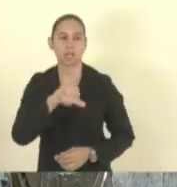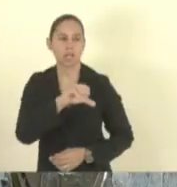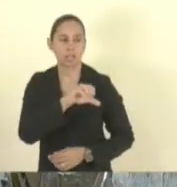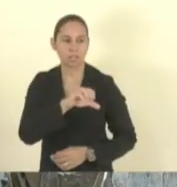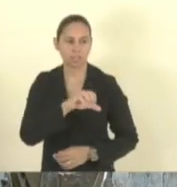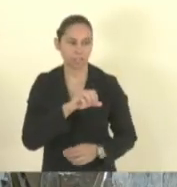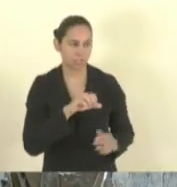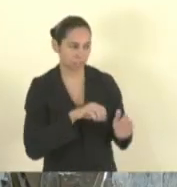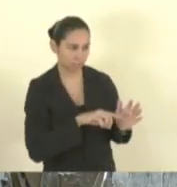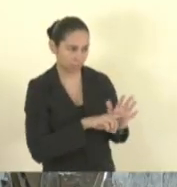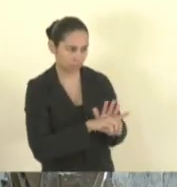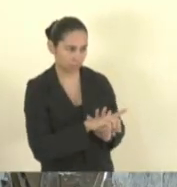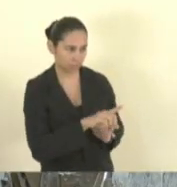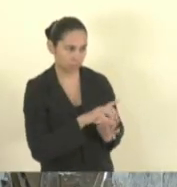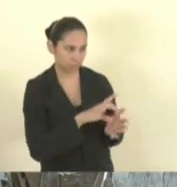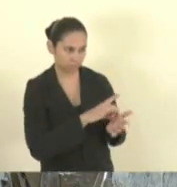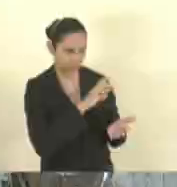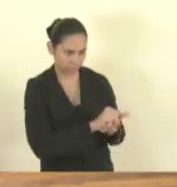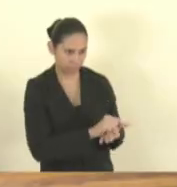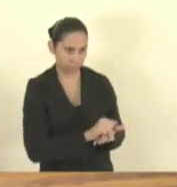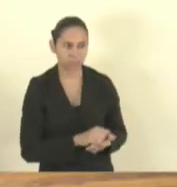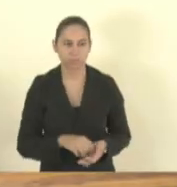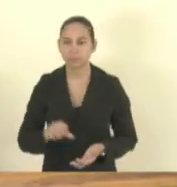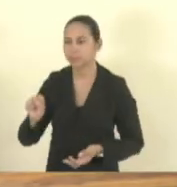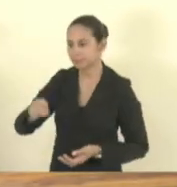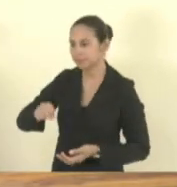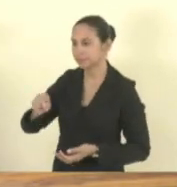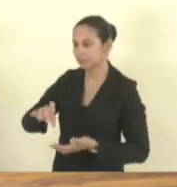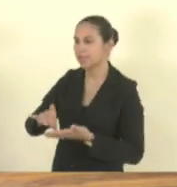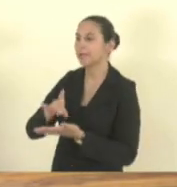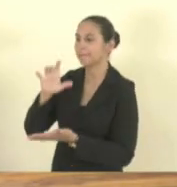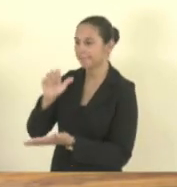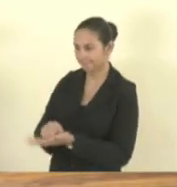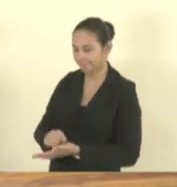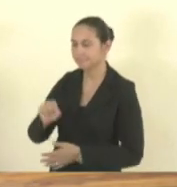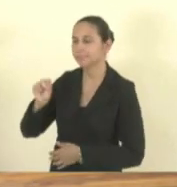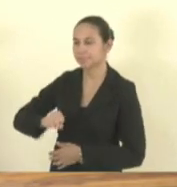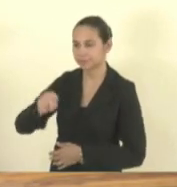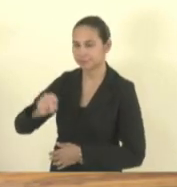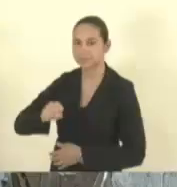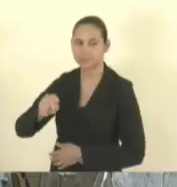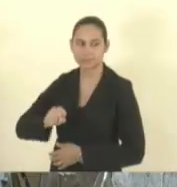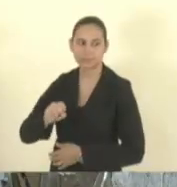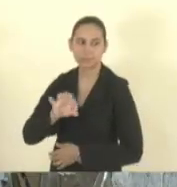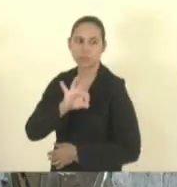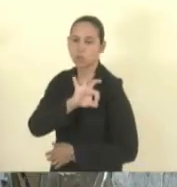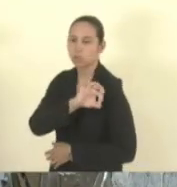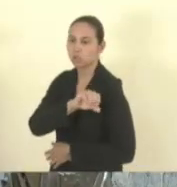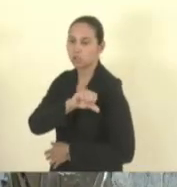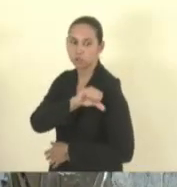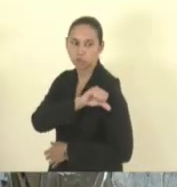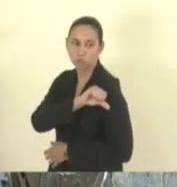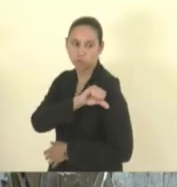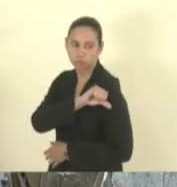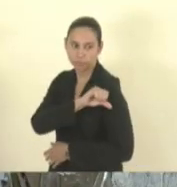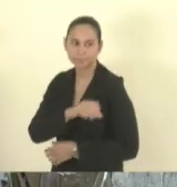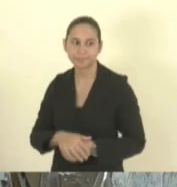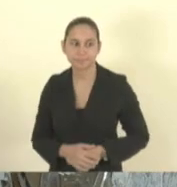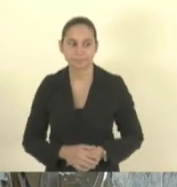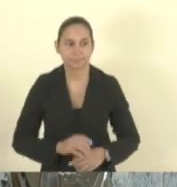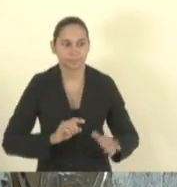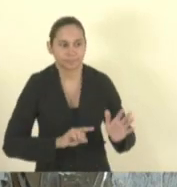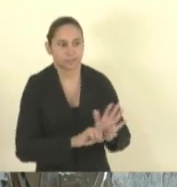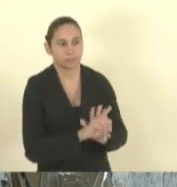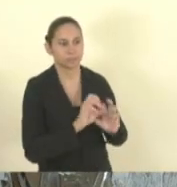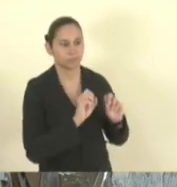matriculada. Só matriculada? Apenas? Não, só, essa era a pergunta. Obrigado, hein?